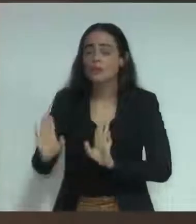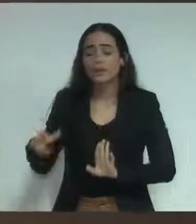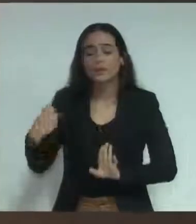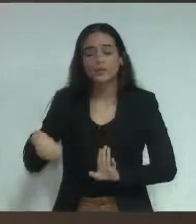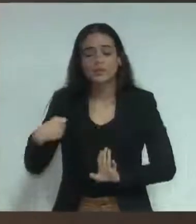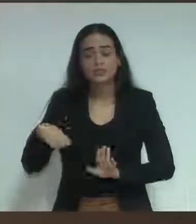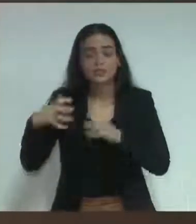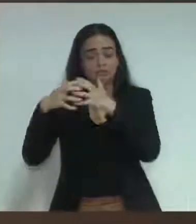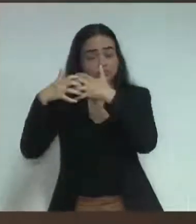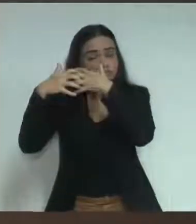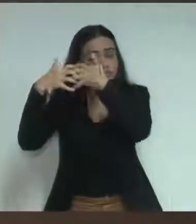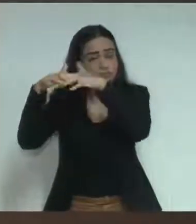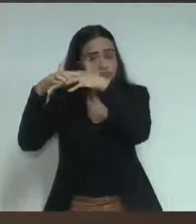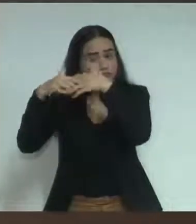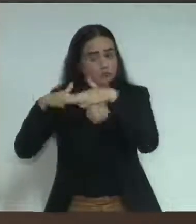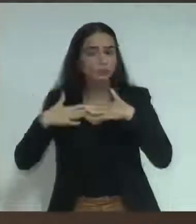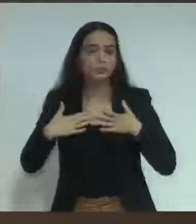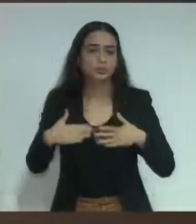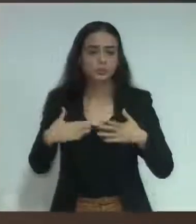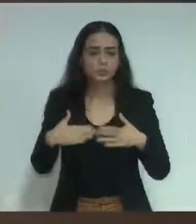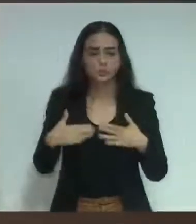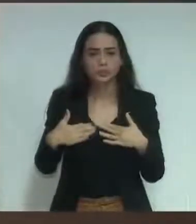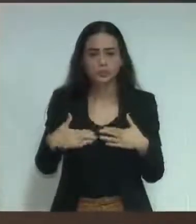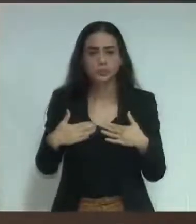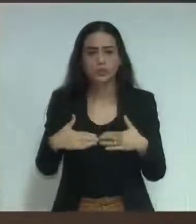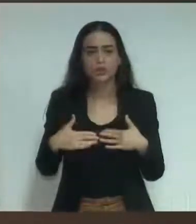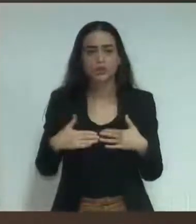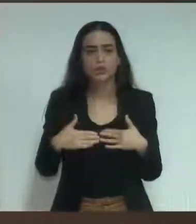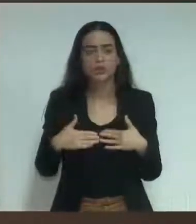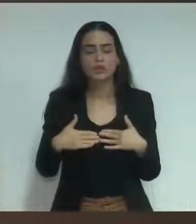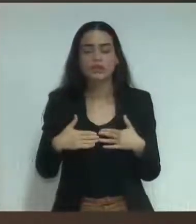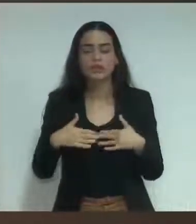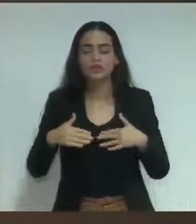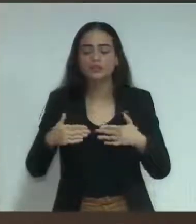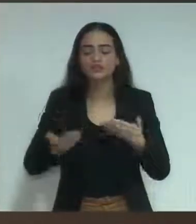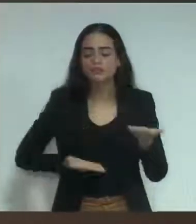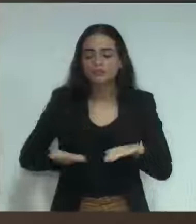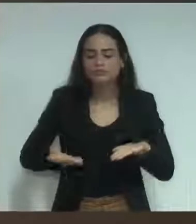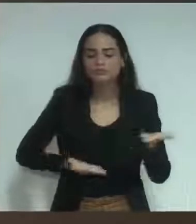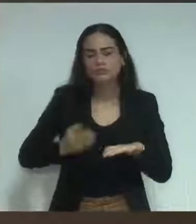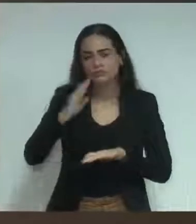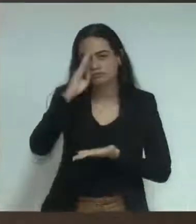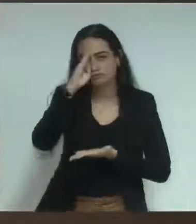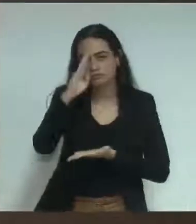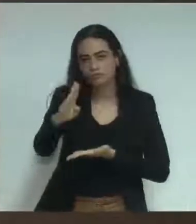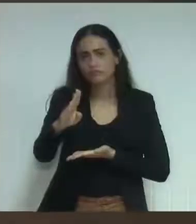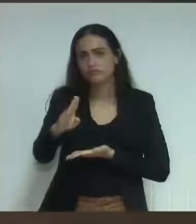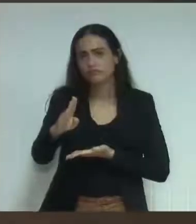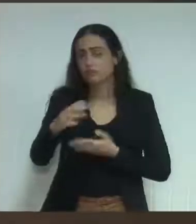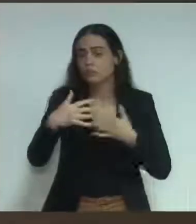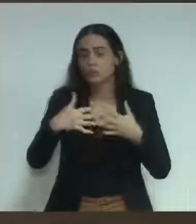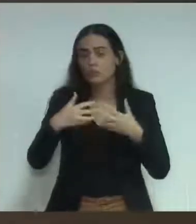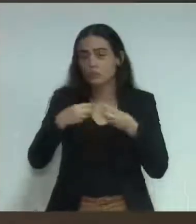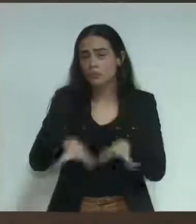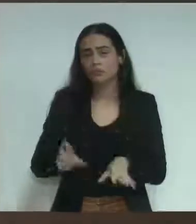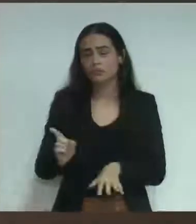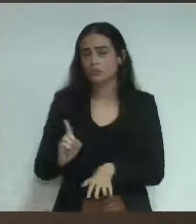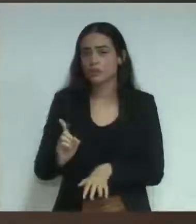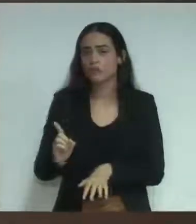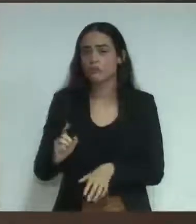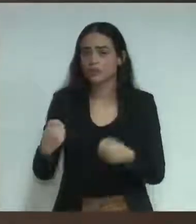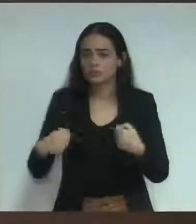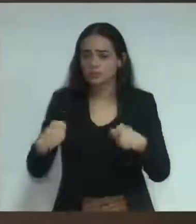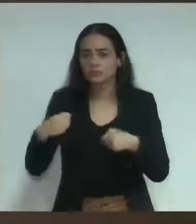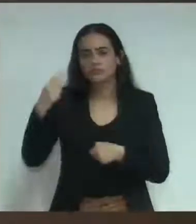cautela, de forma que não atrapalhe serviços essenciais. E a gente sabe que segurança pública é um serviço essencial e muito